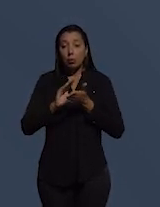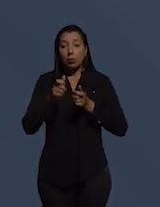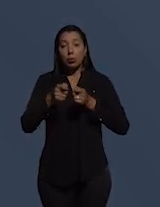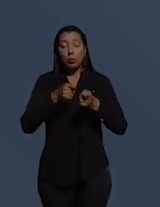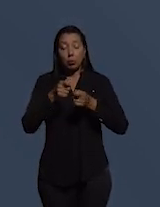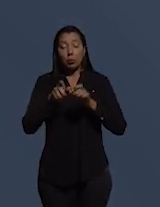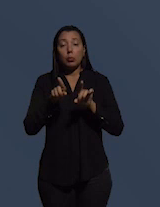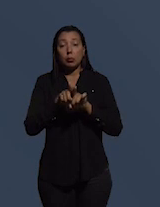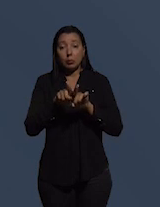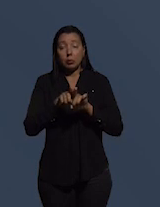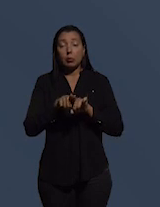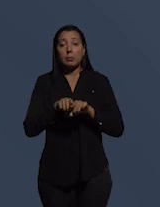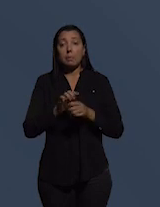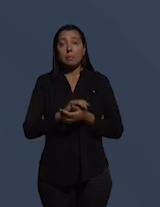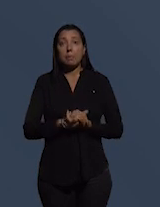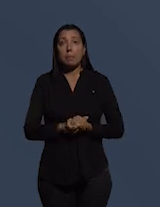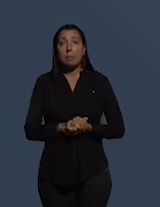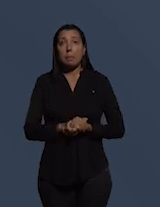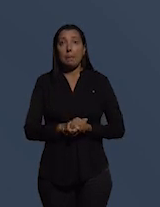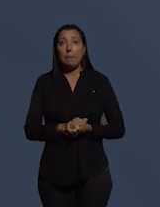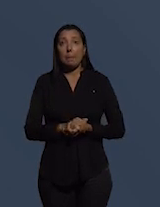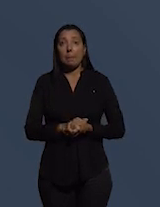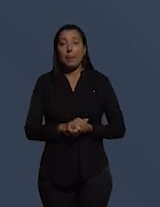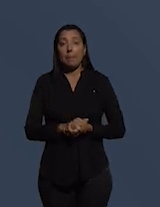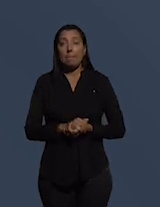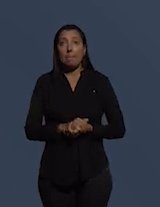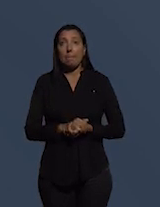recursos o que